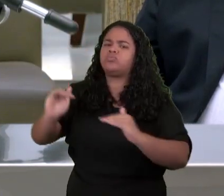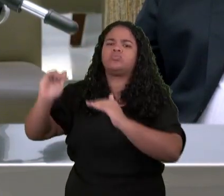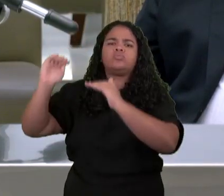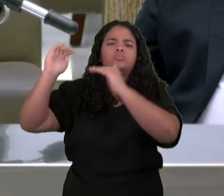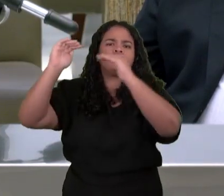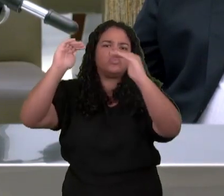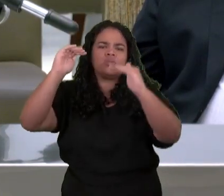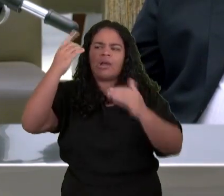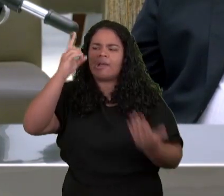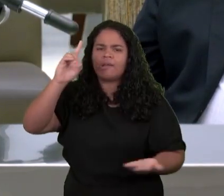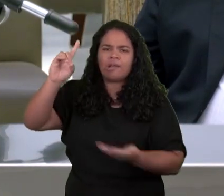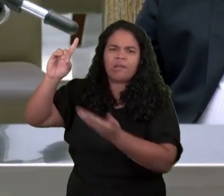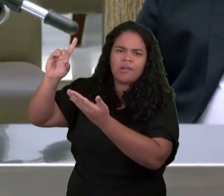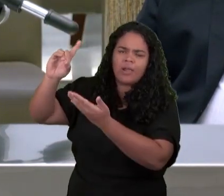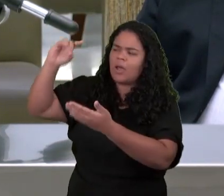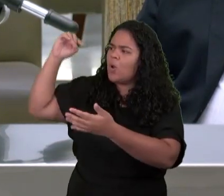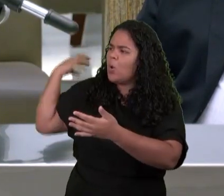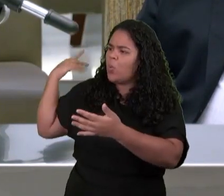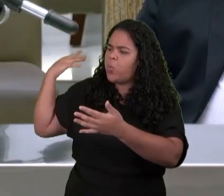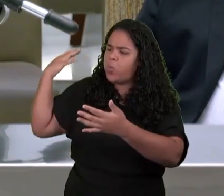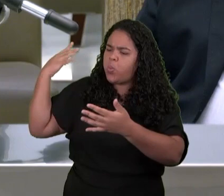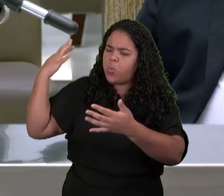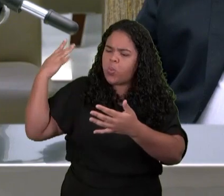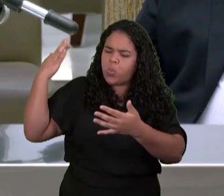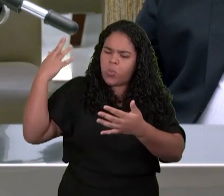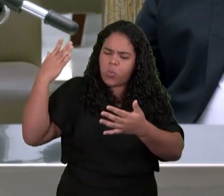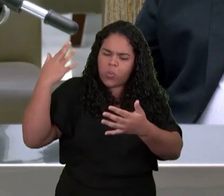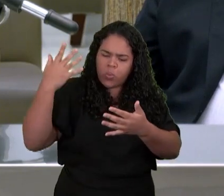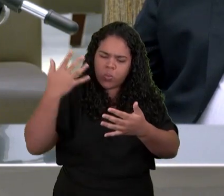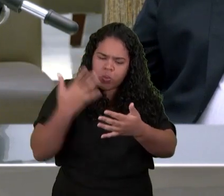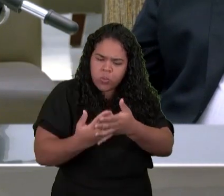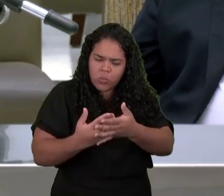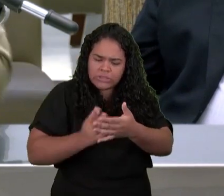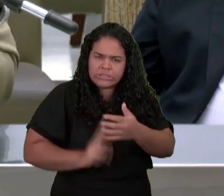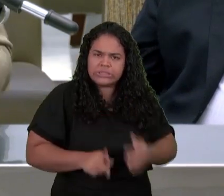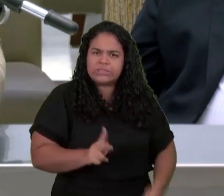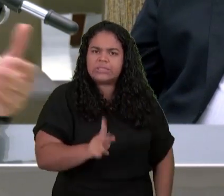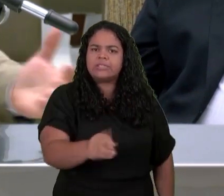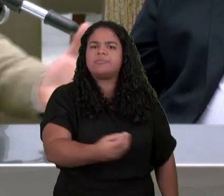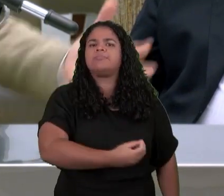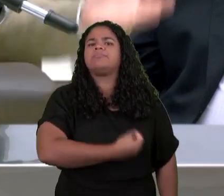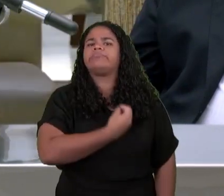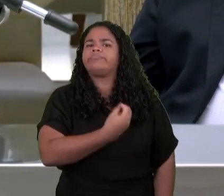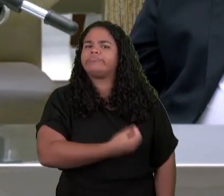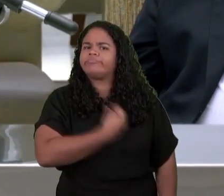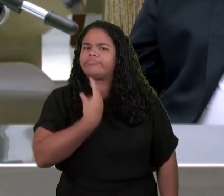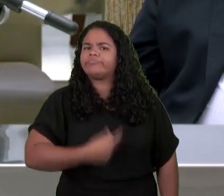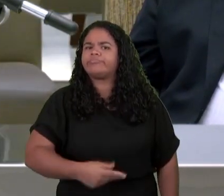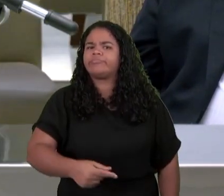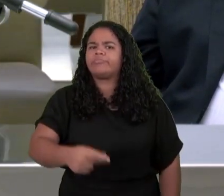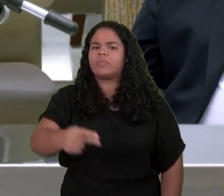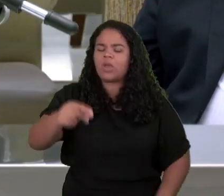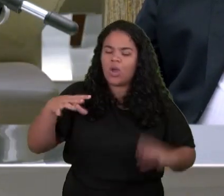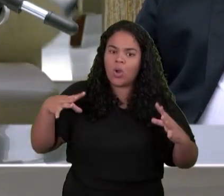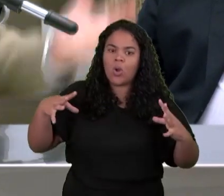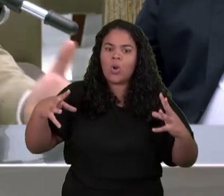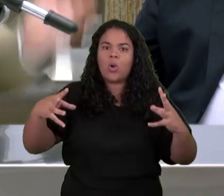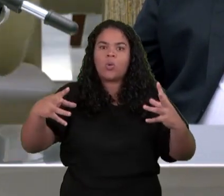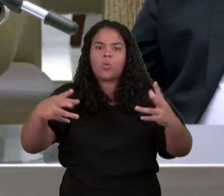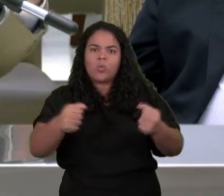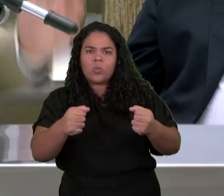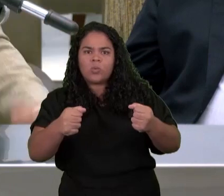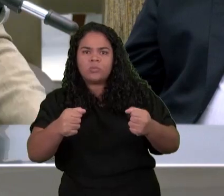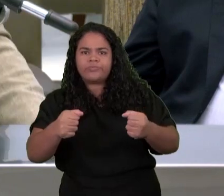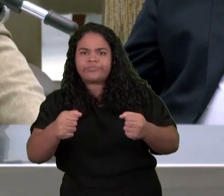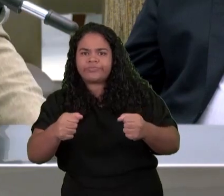era Que é E que há Devir E quando os animais Davam glória E honra E